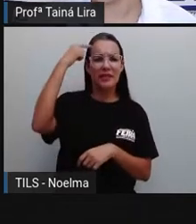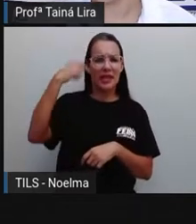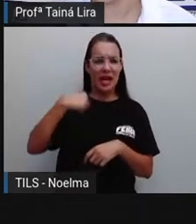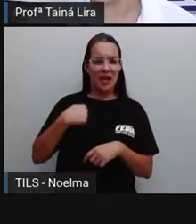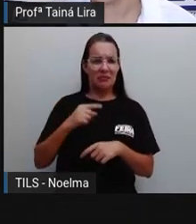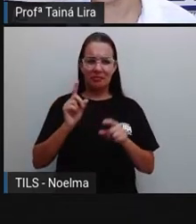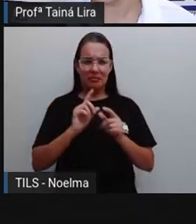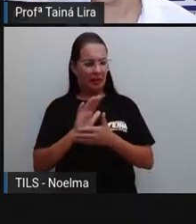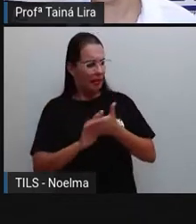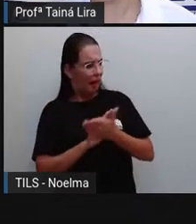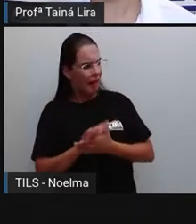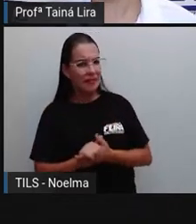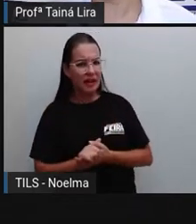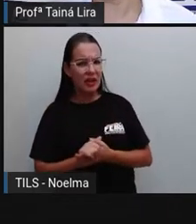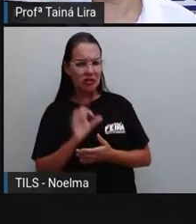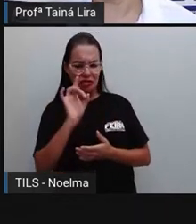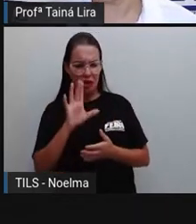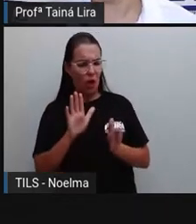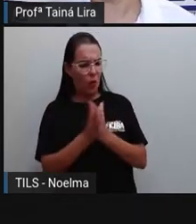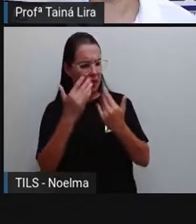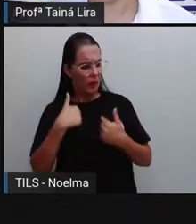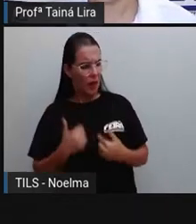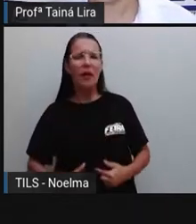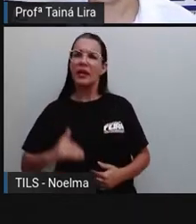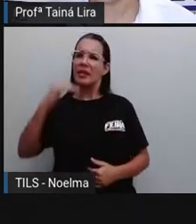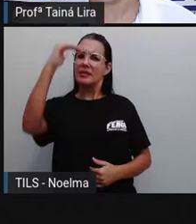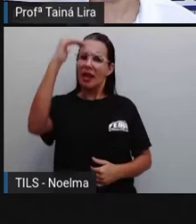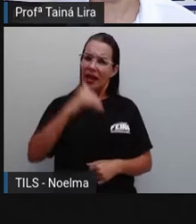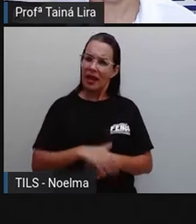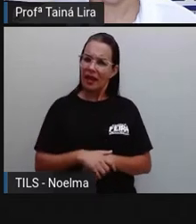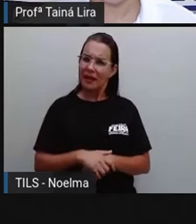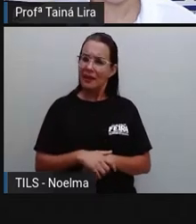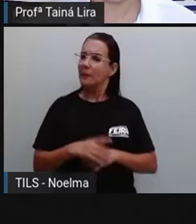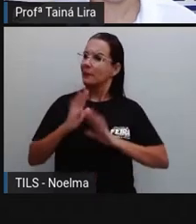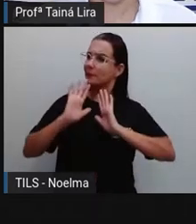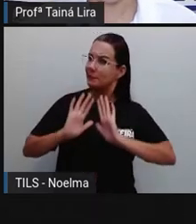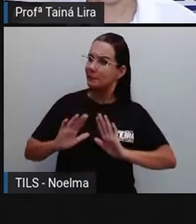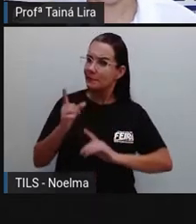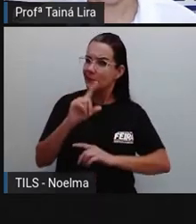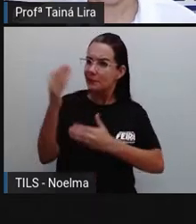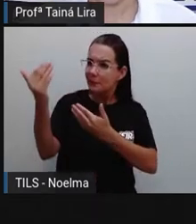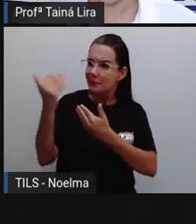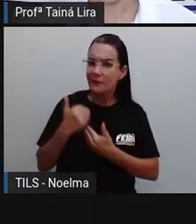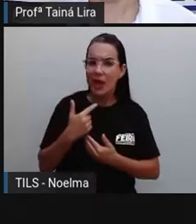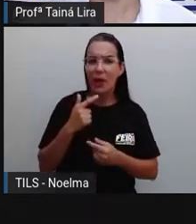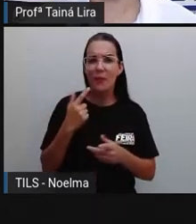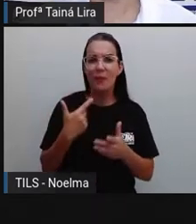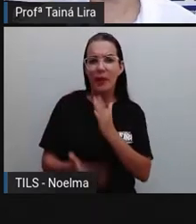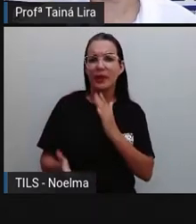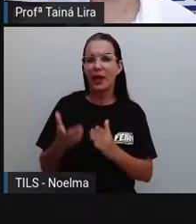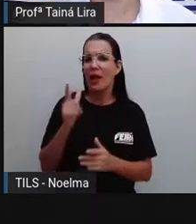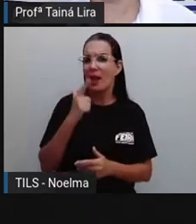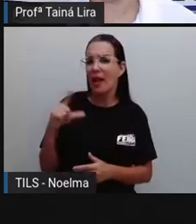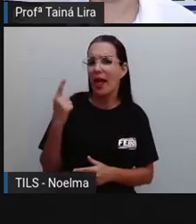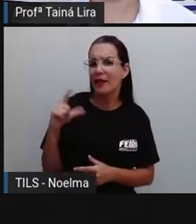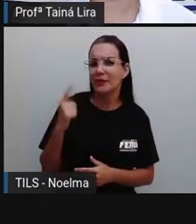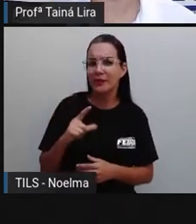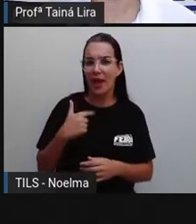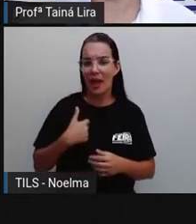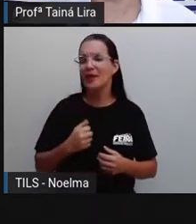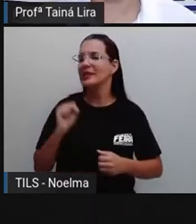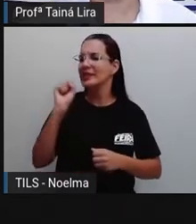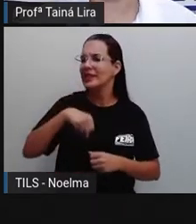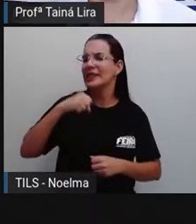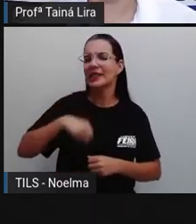crescer? Que não me venham com essa para não perder o latim. Eu sou um monte de coisas